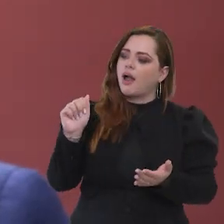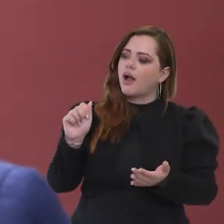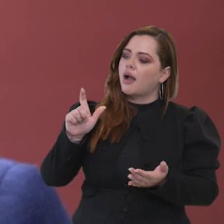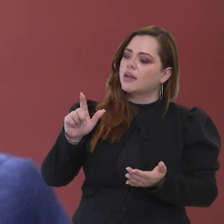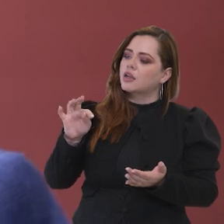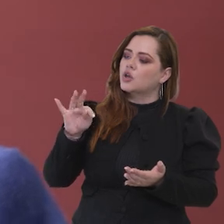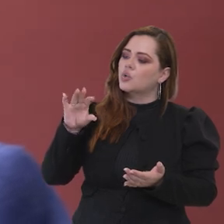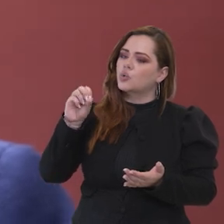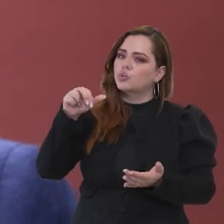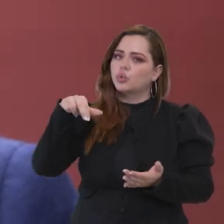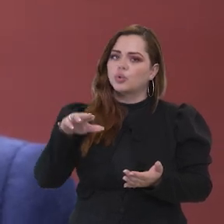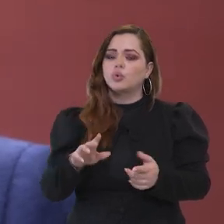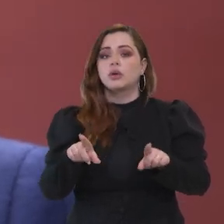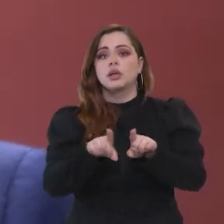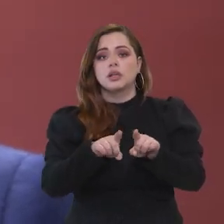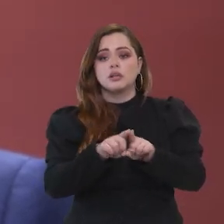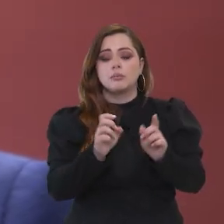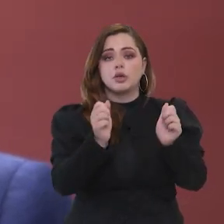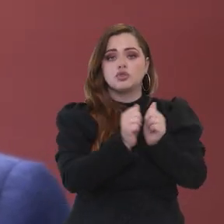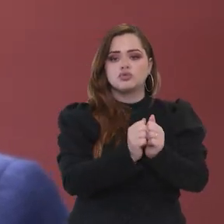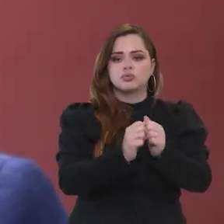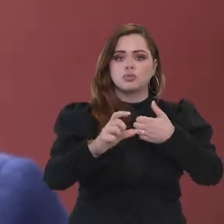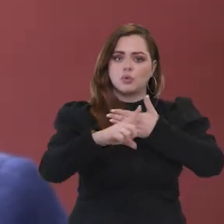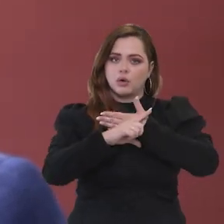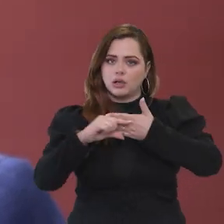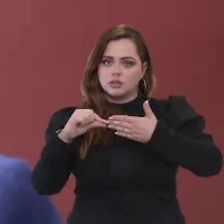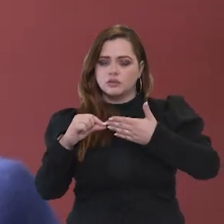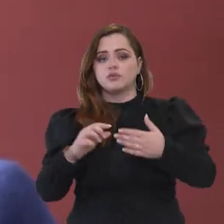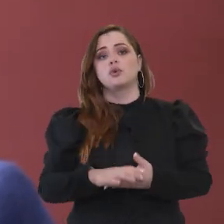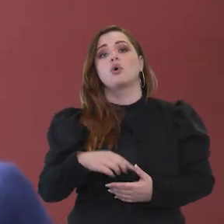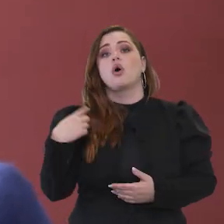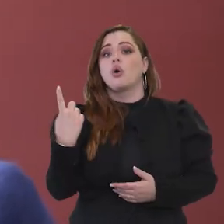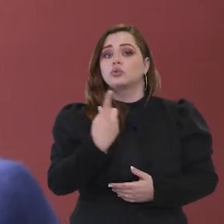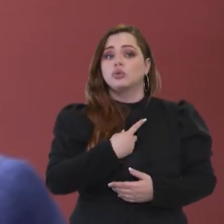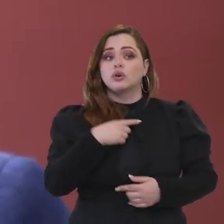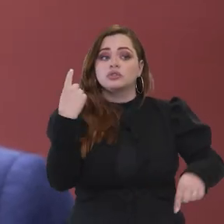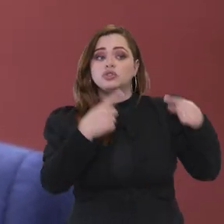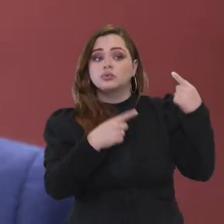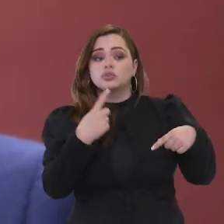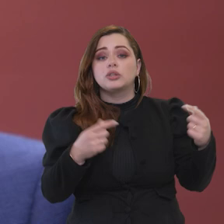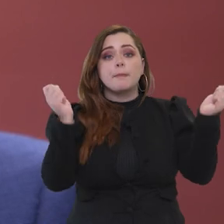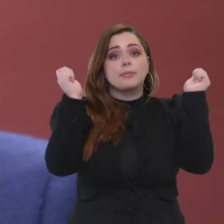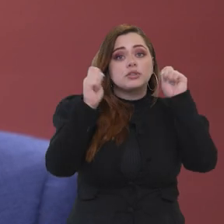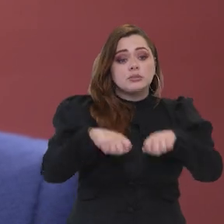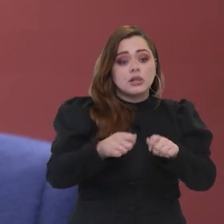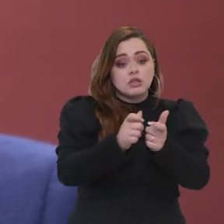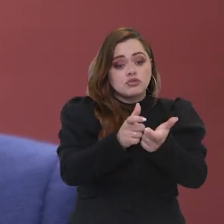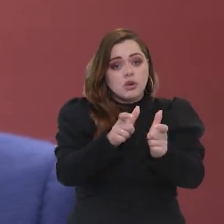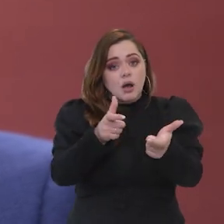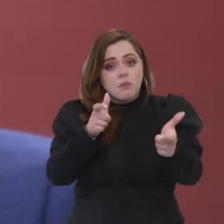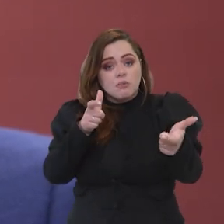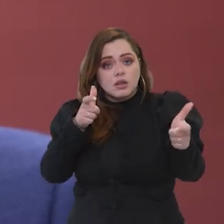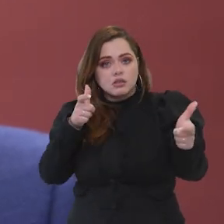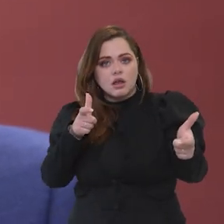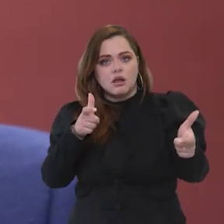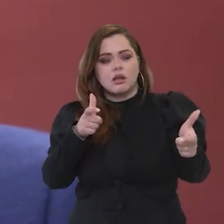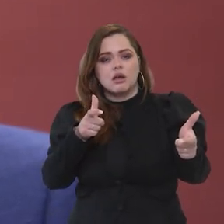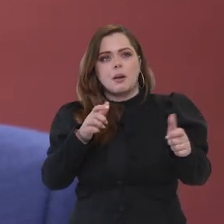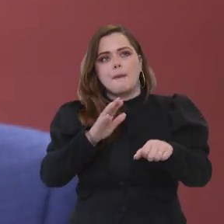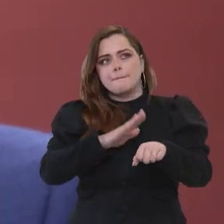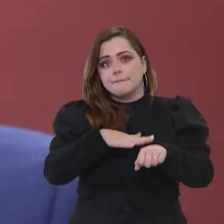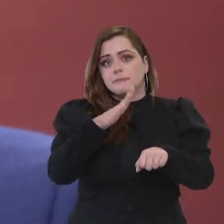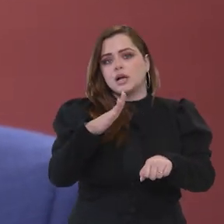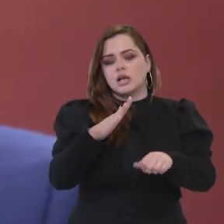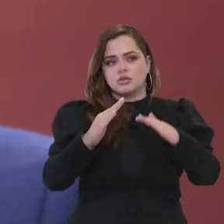Madureira, e junto também com a Casa Civil, nós estamos discutindo a possibilidade de a gente ampliar um pouco